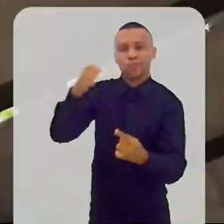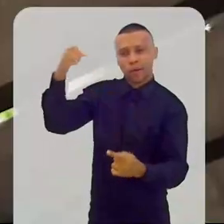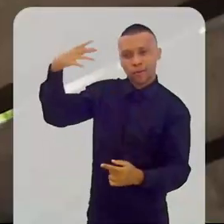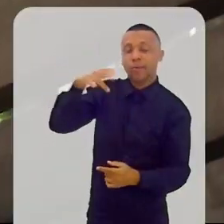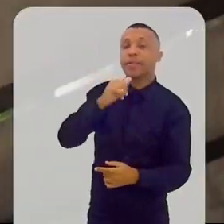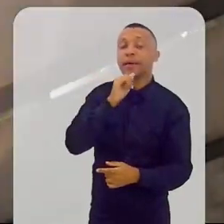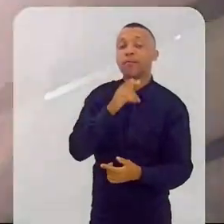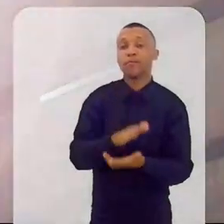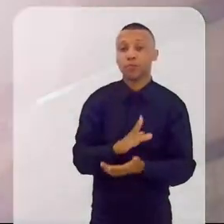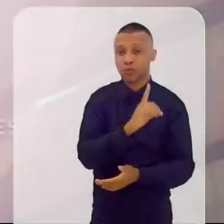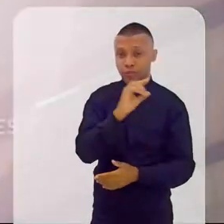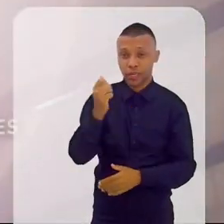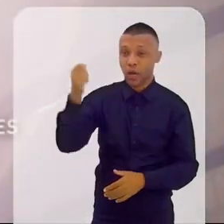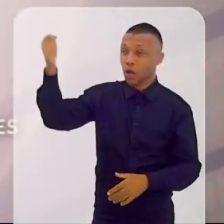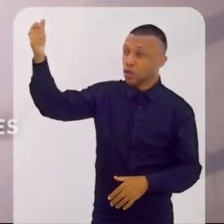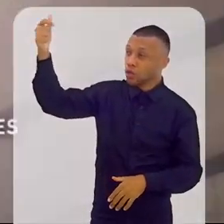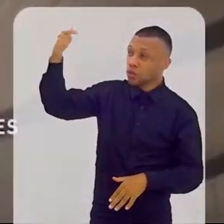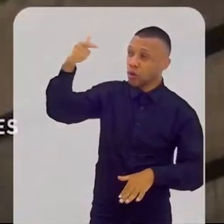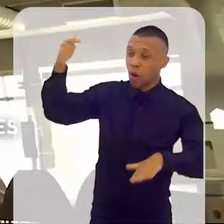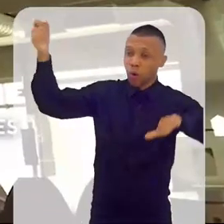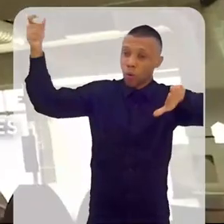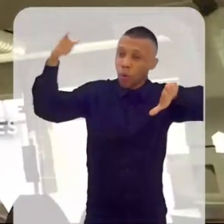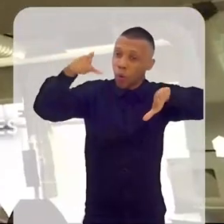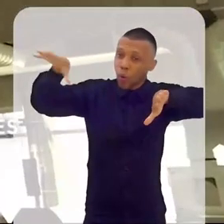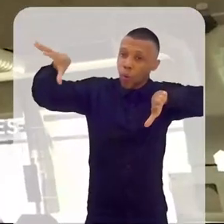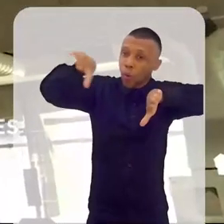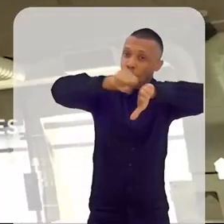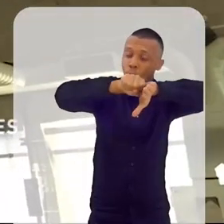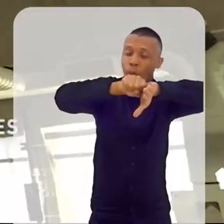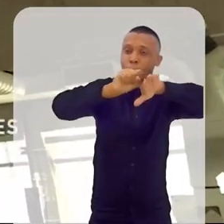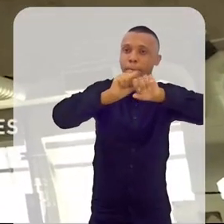temos iluminação natural em todo o prédio.